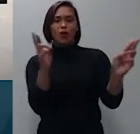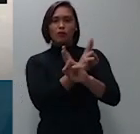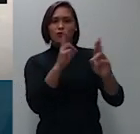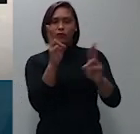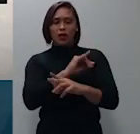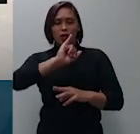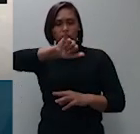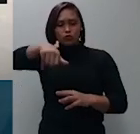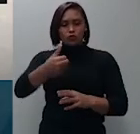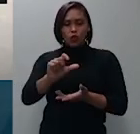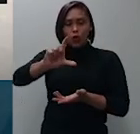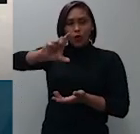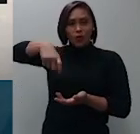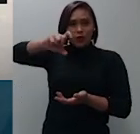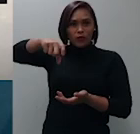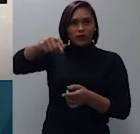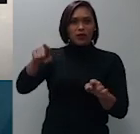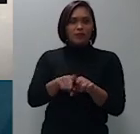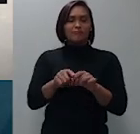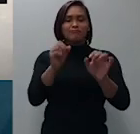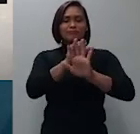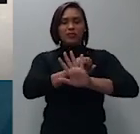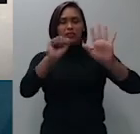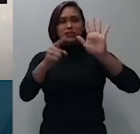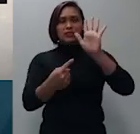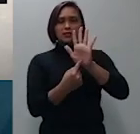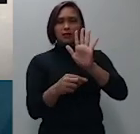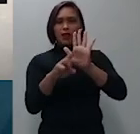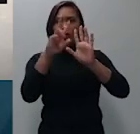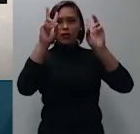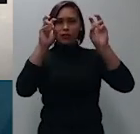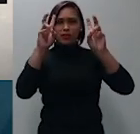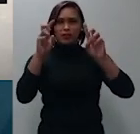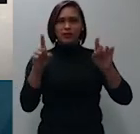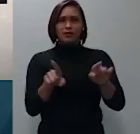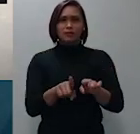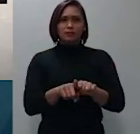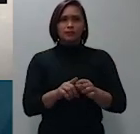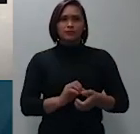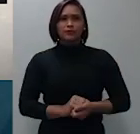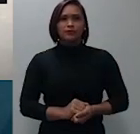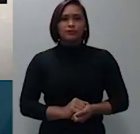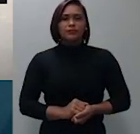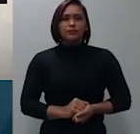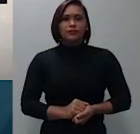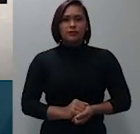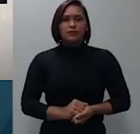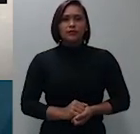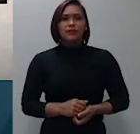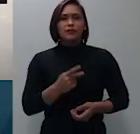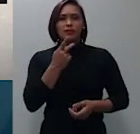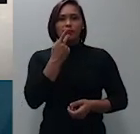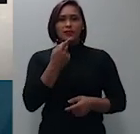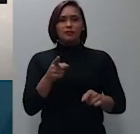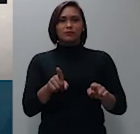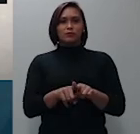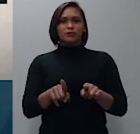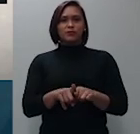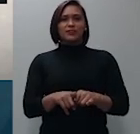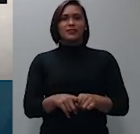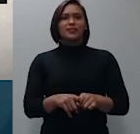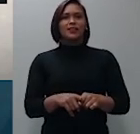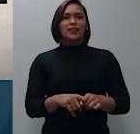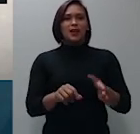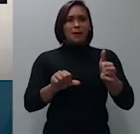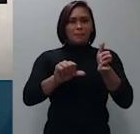estampada neste título. Segundo referido o texto legal, os juros de mora devem ser contados desde a data da primeira apresentação do